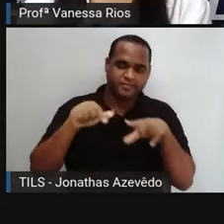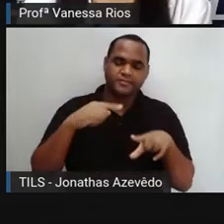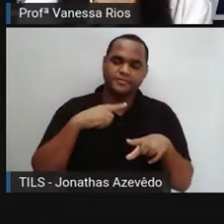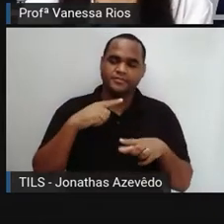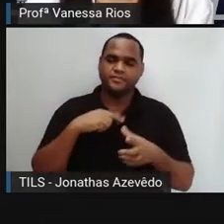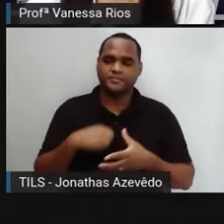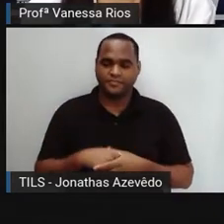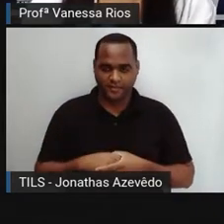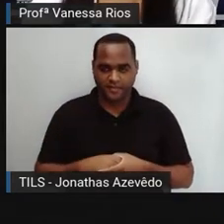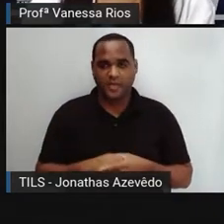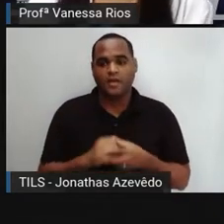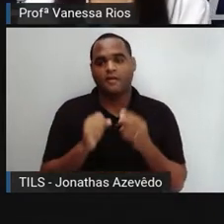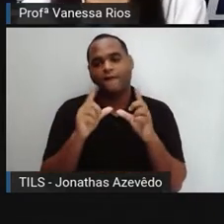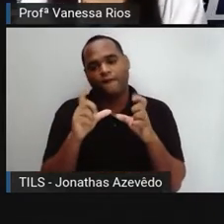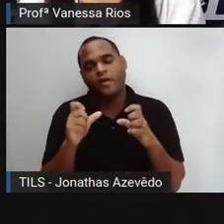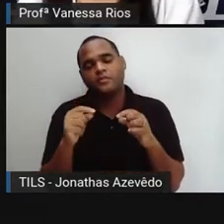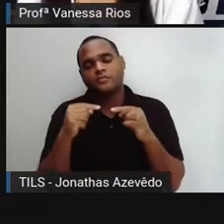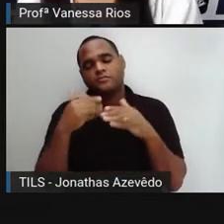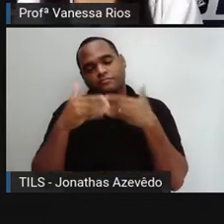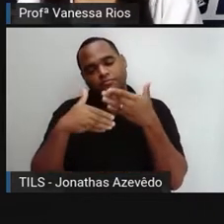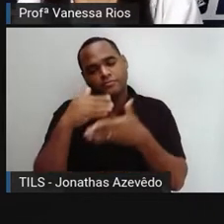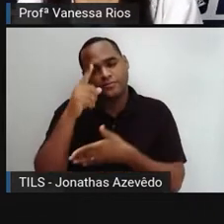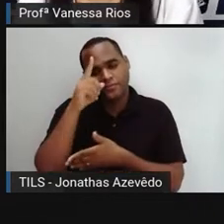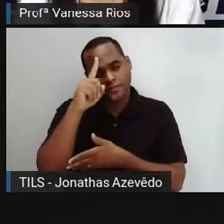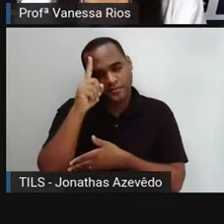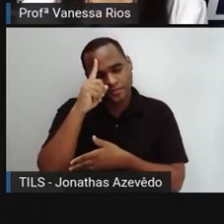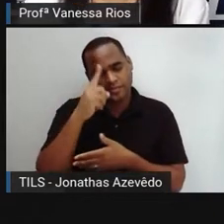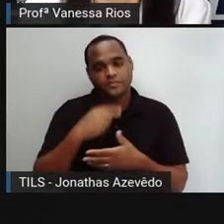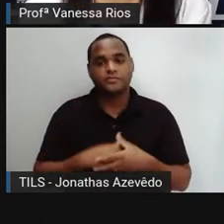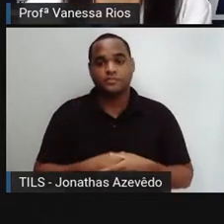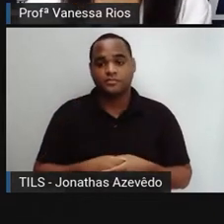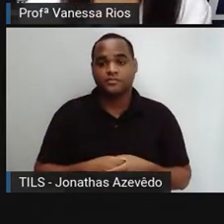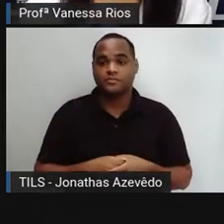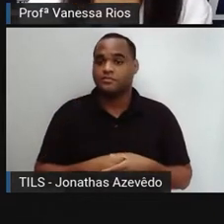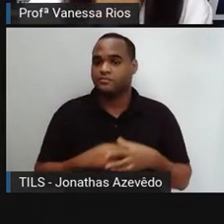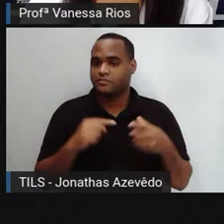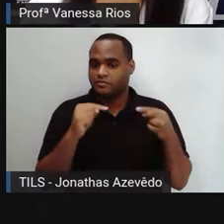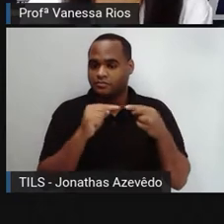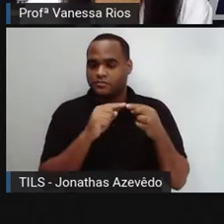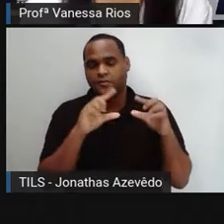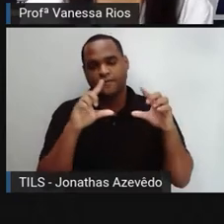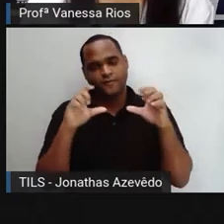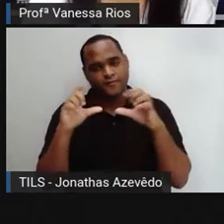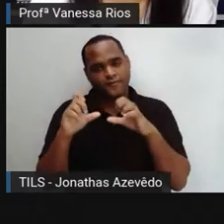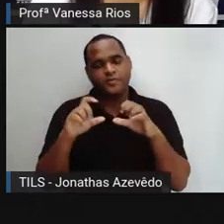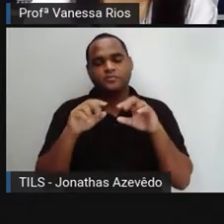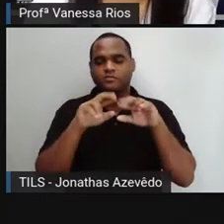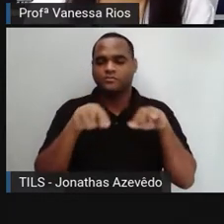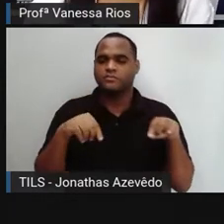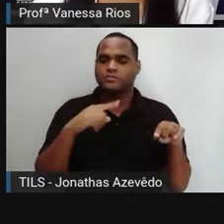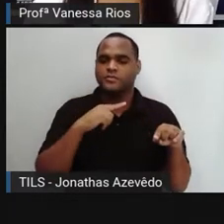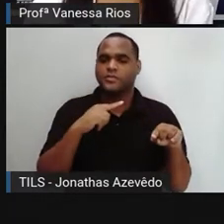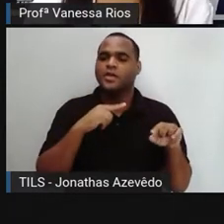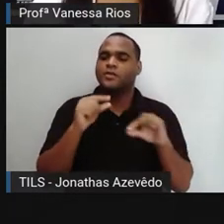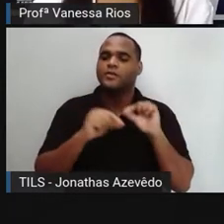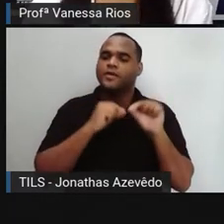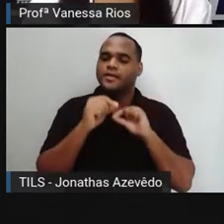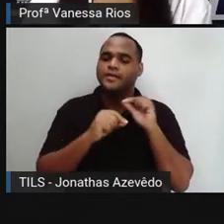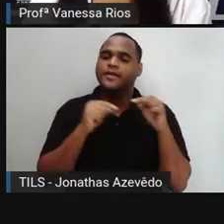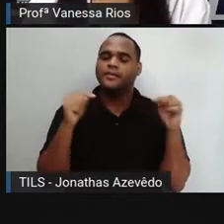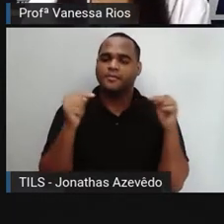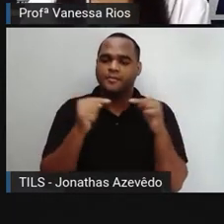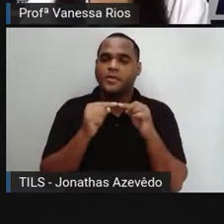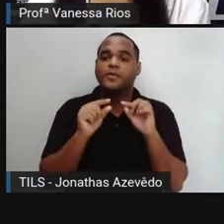As fotos aí corriqueiras do dia a dia, normalmente essas fotos, essas fotografias, elas são